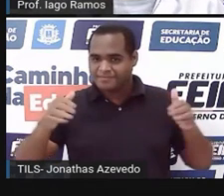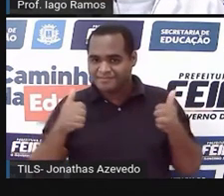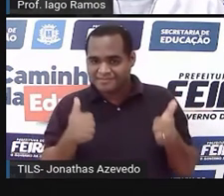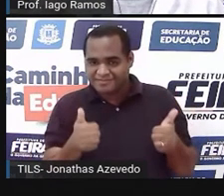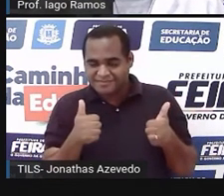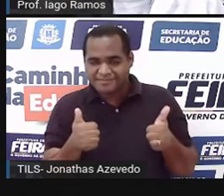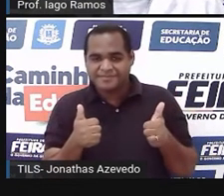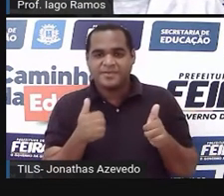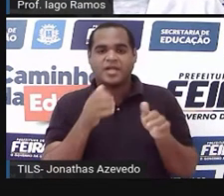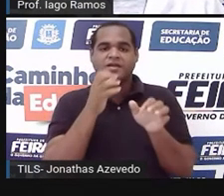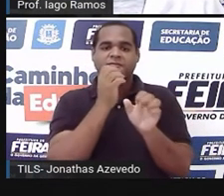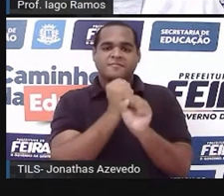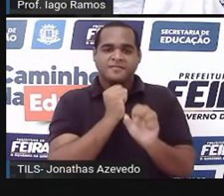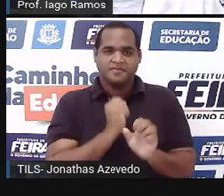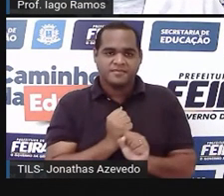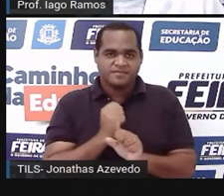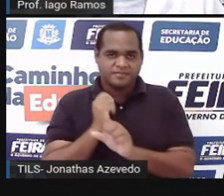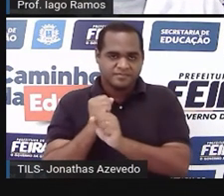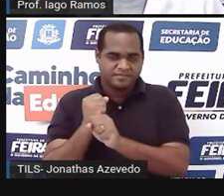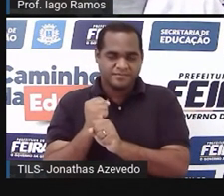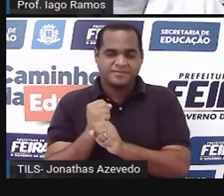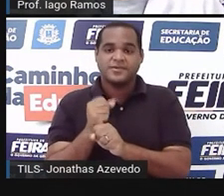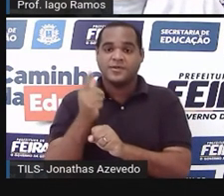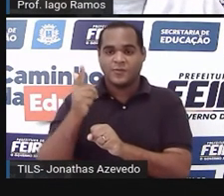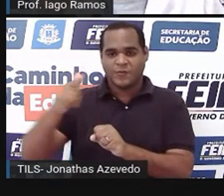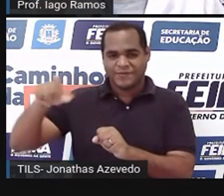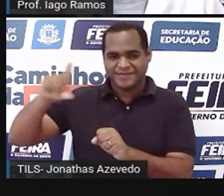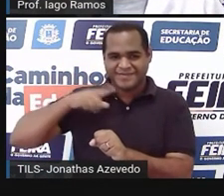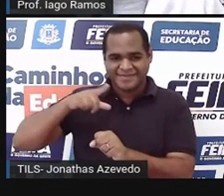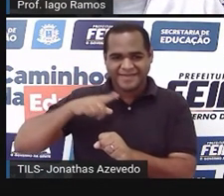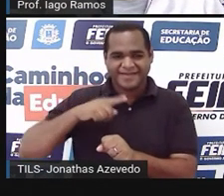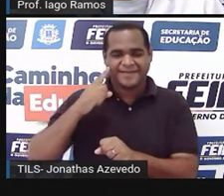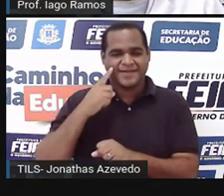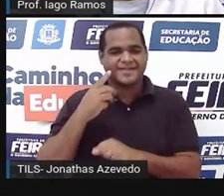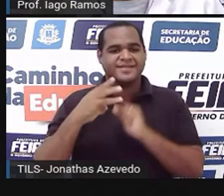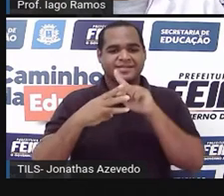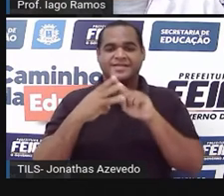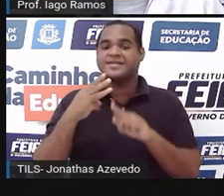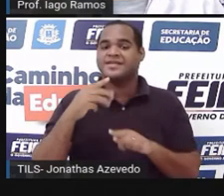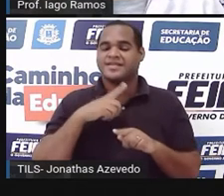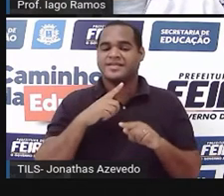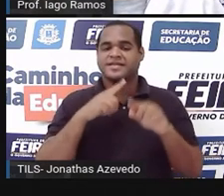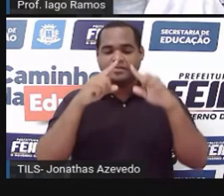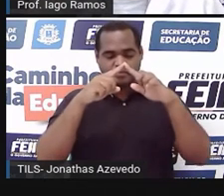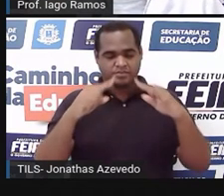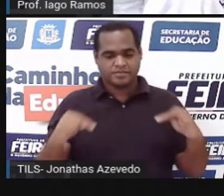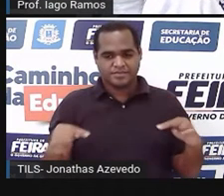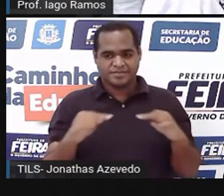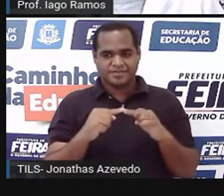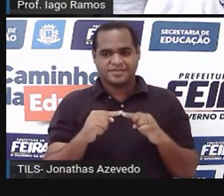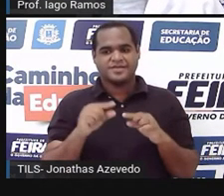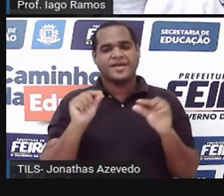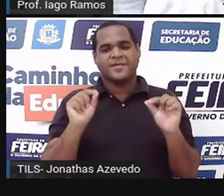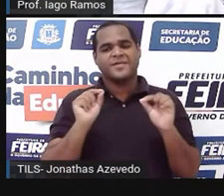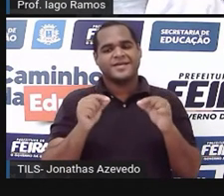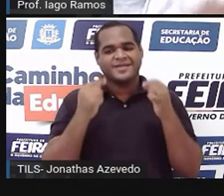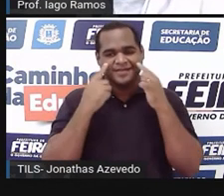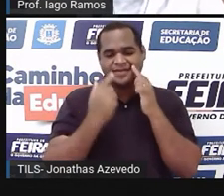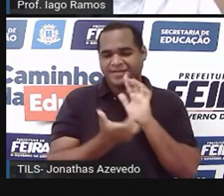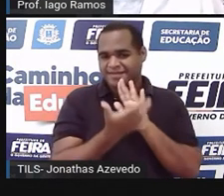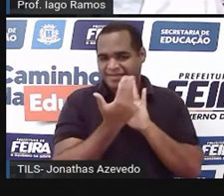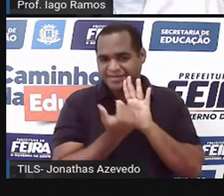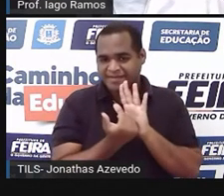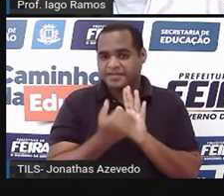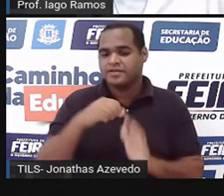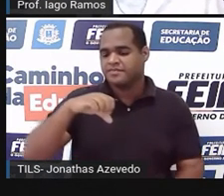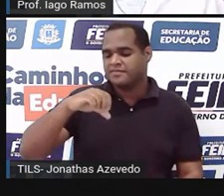Soma mais uma vez os três ângulos agora nesse triângulo, né, que está na imagem, um ângulo de